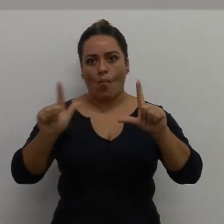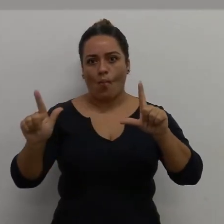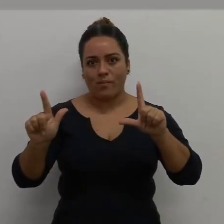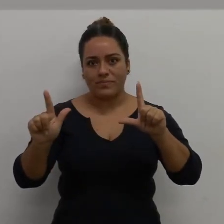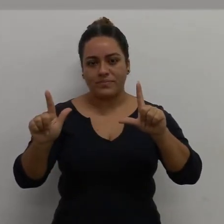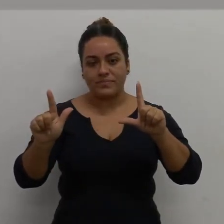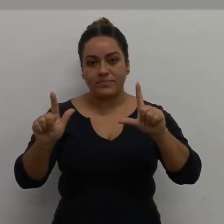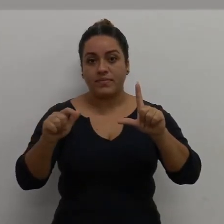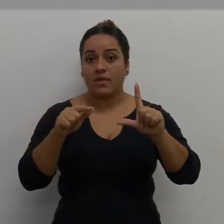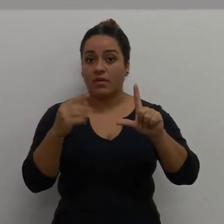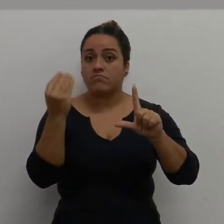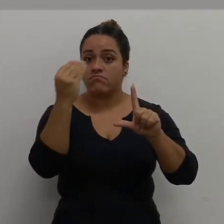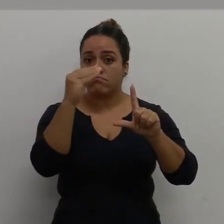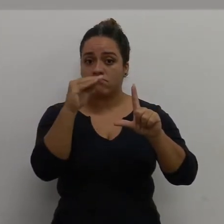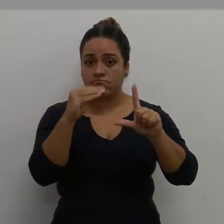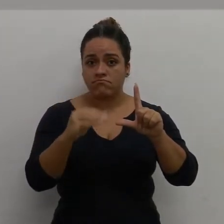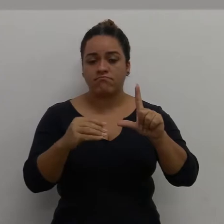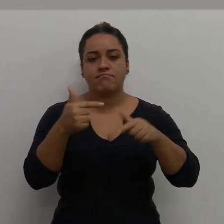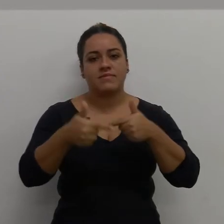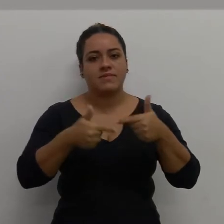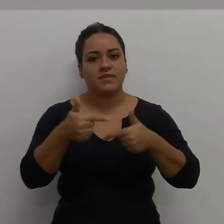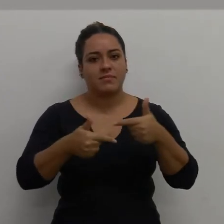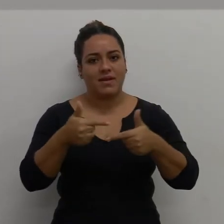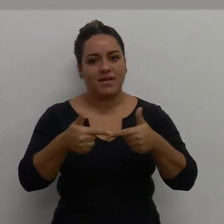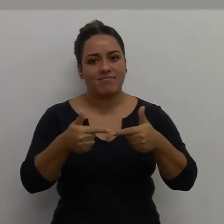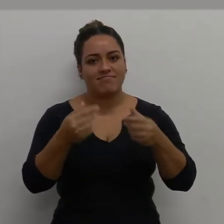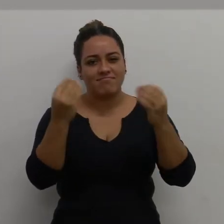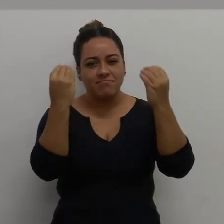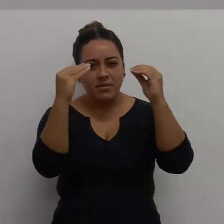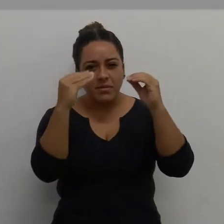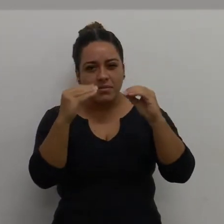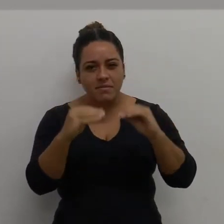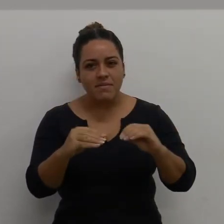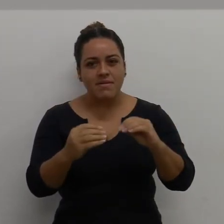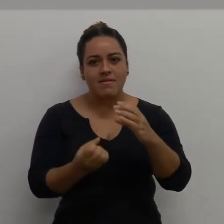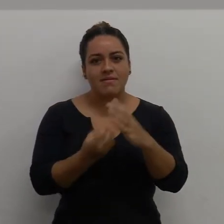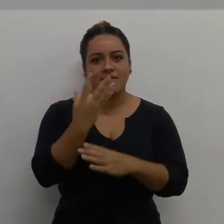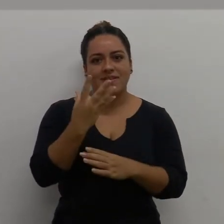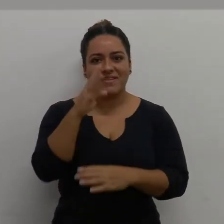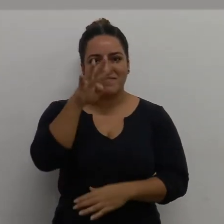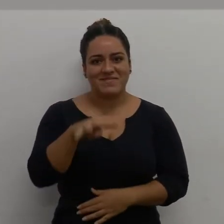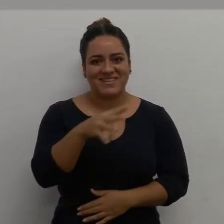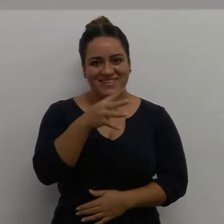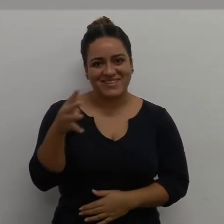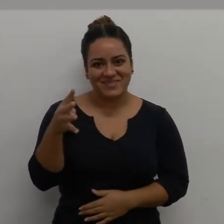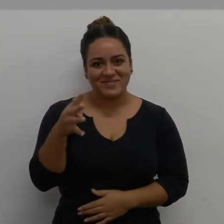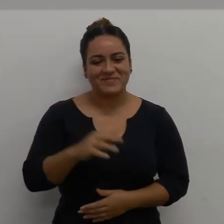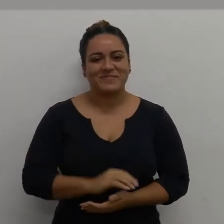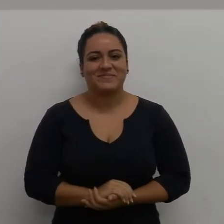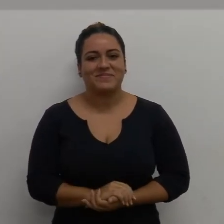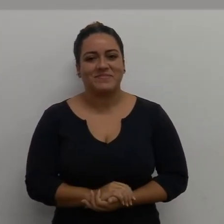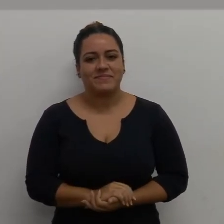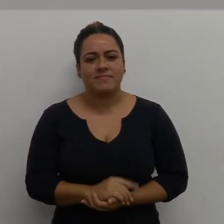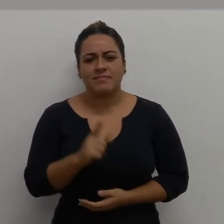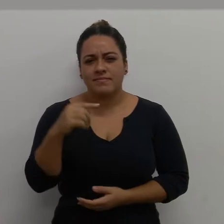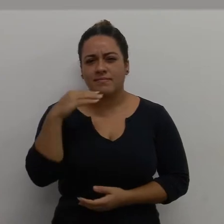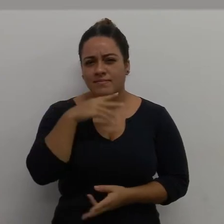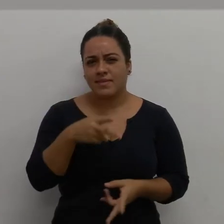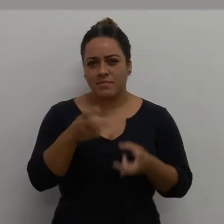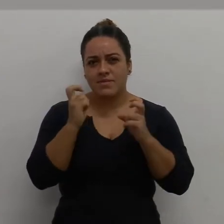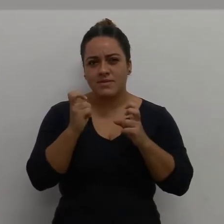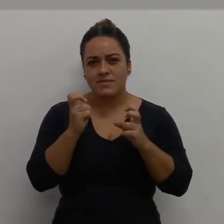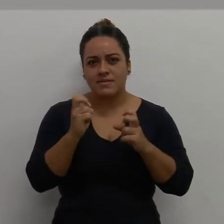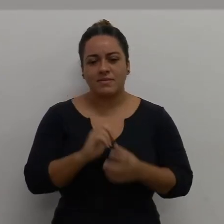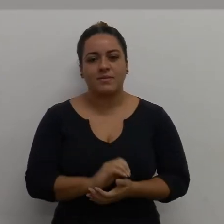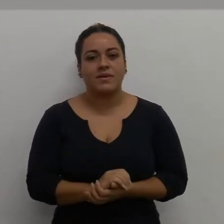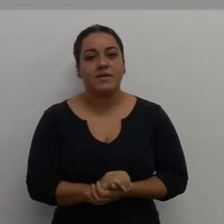vazio, para que nós possamos começar a trabalhar, para que nós possamos começar a criar a nossa planilha. Percebam